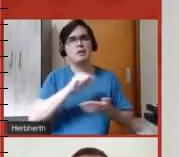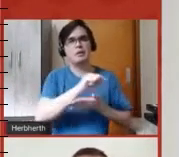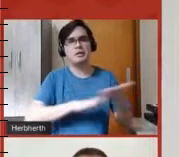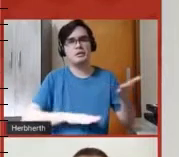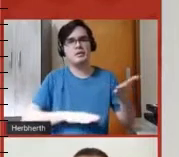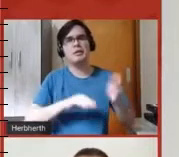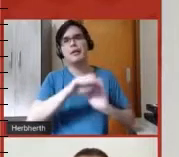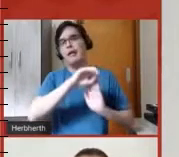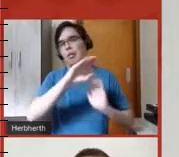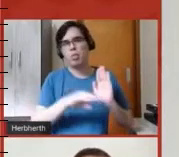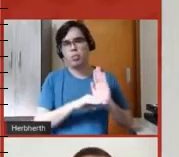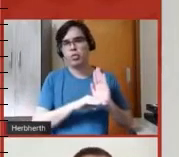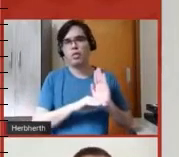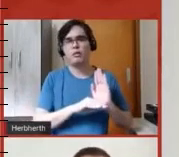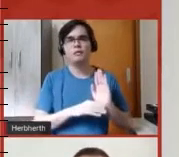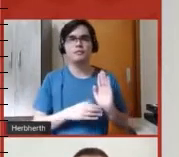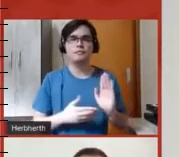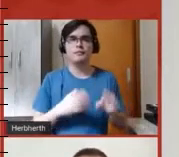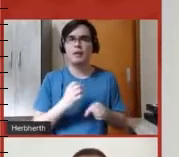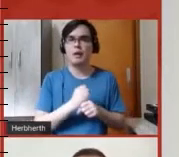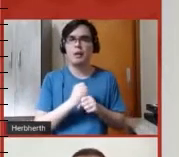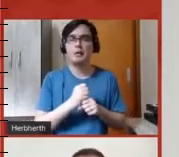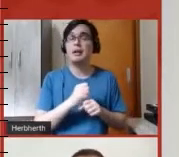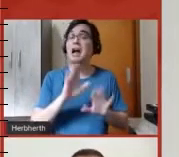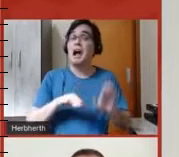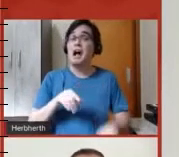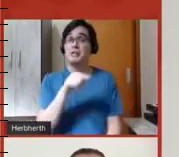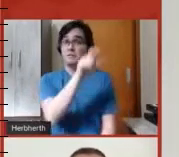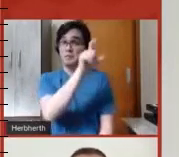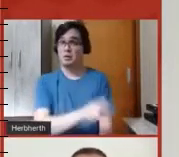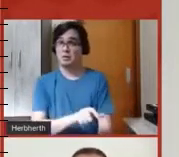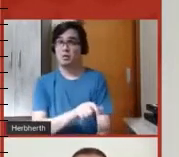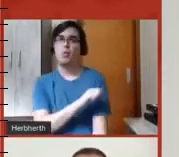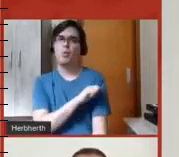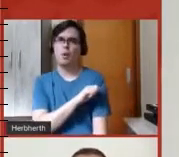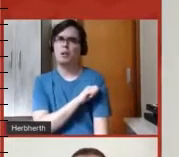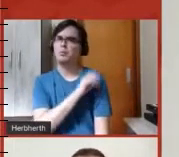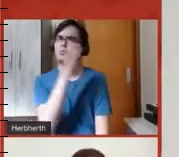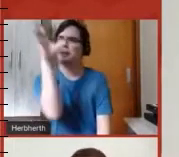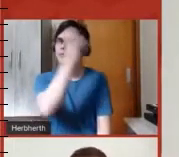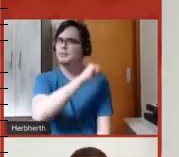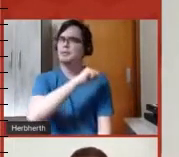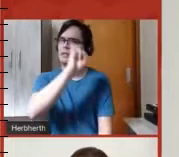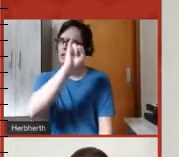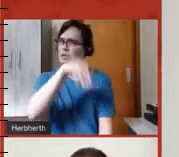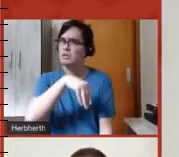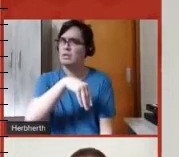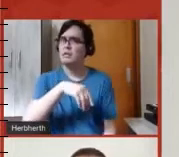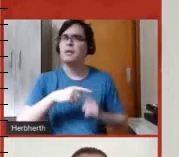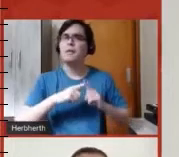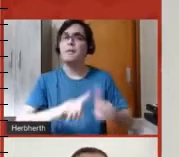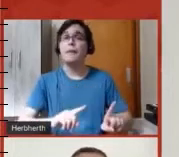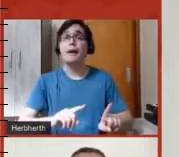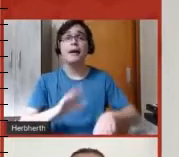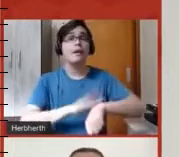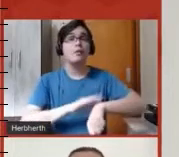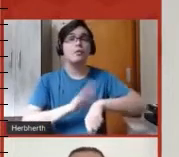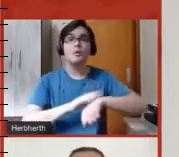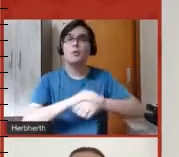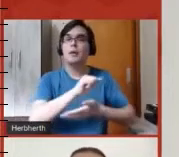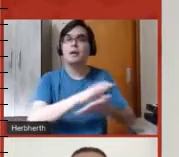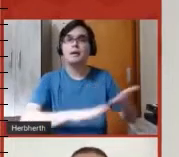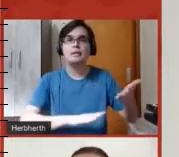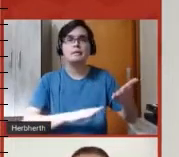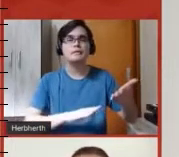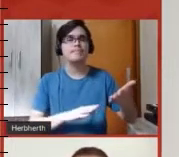muitas vezes, ele até aprendeu, mas as condições emocionais que ele estava naquele momento simplesmente não lhe